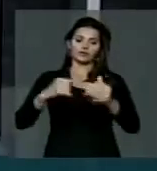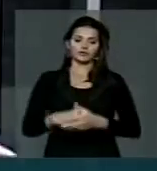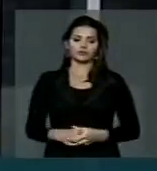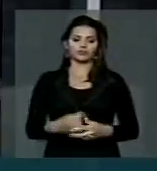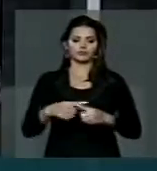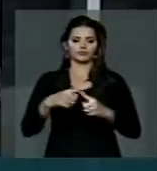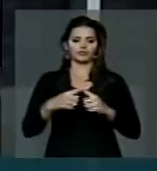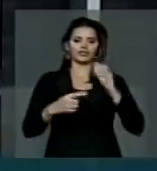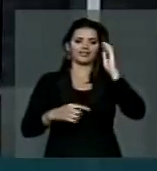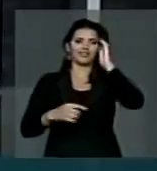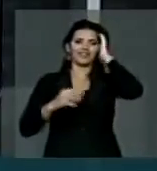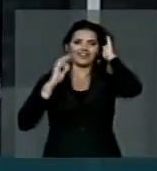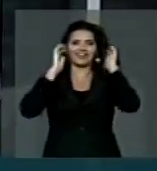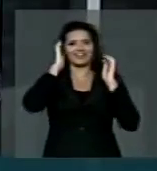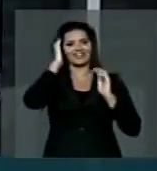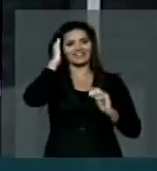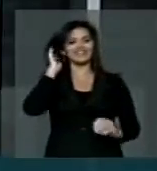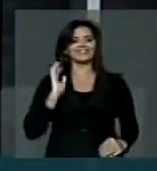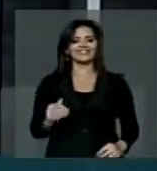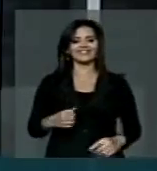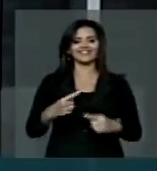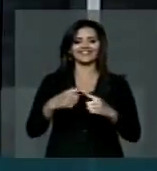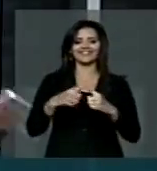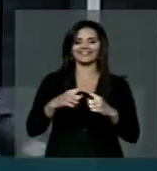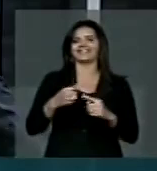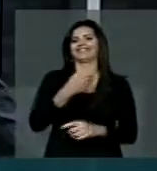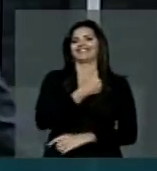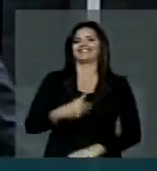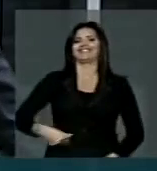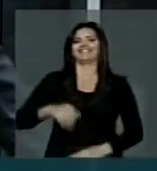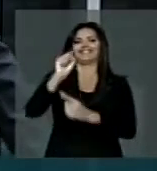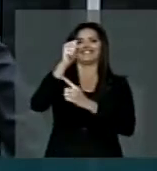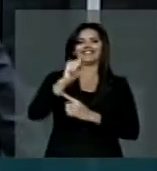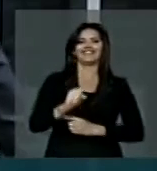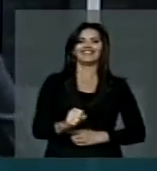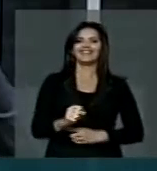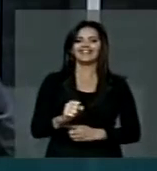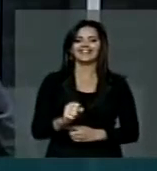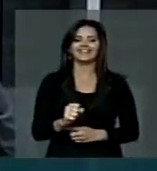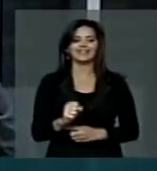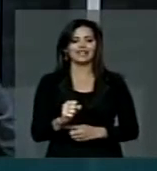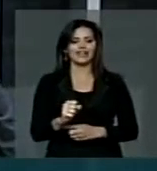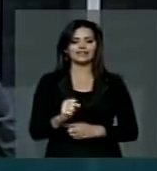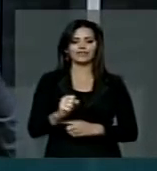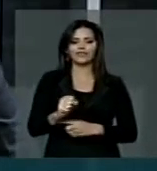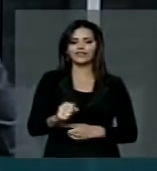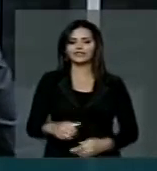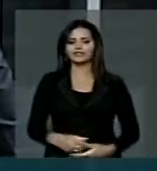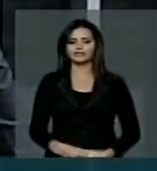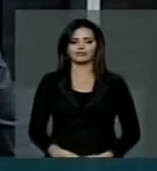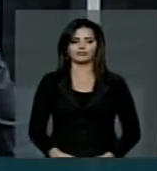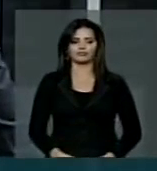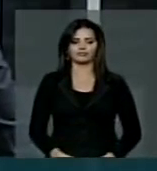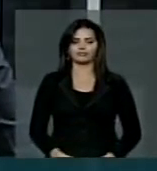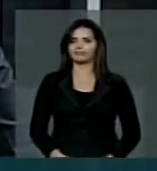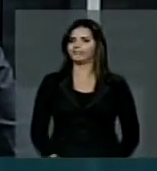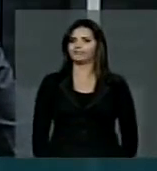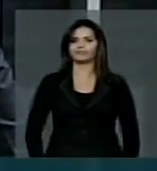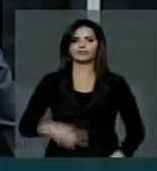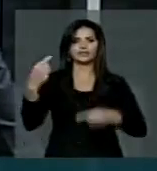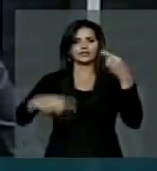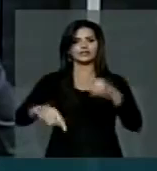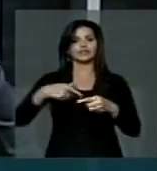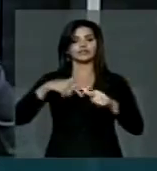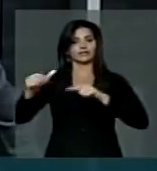ao governo do estado de Sergipe, ao governo do meu estado, em relação à política de turismo que está sendo